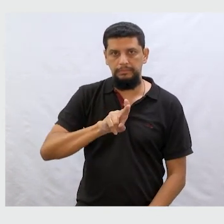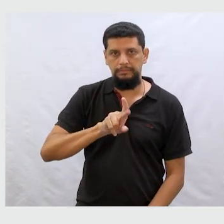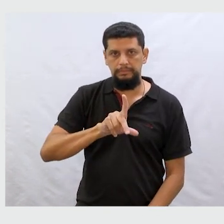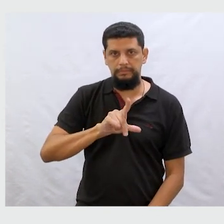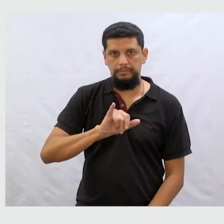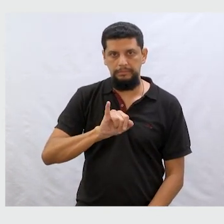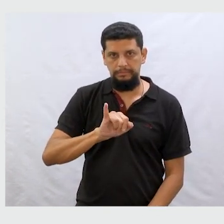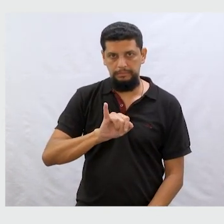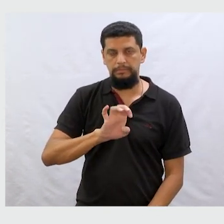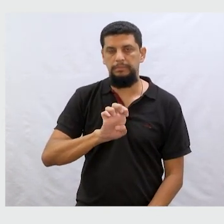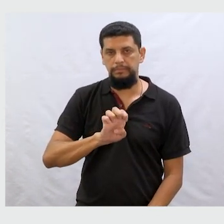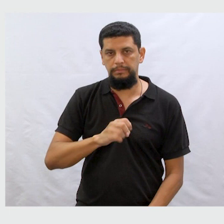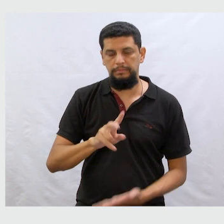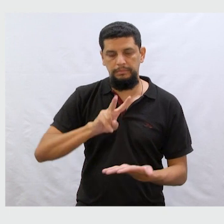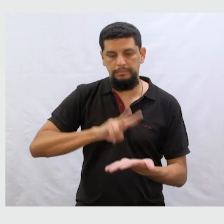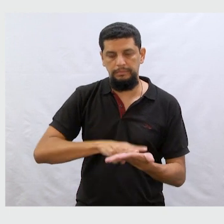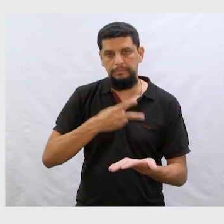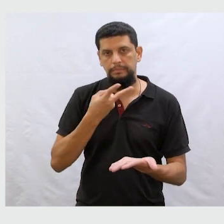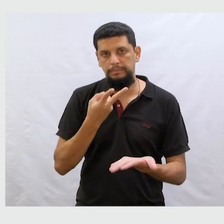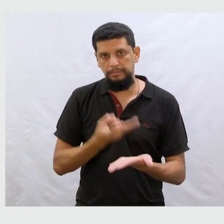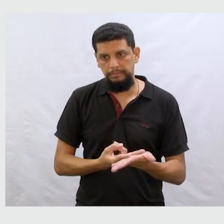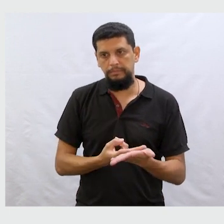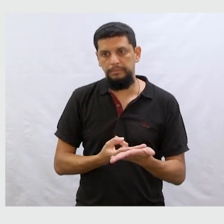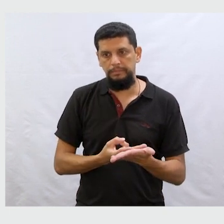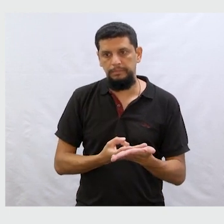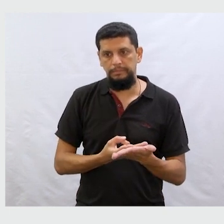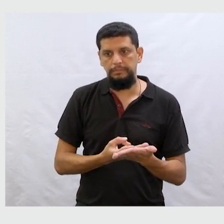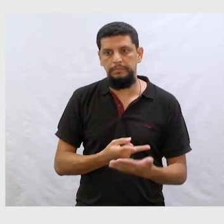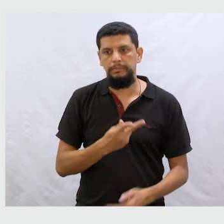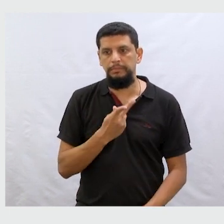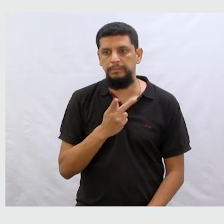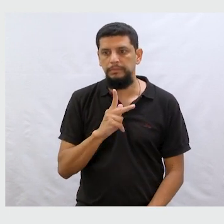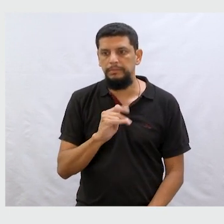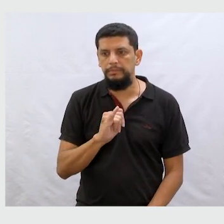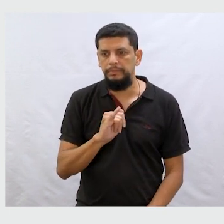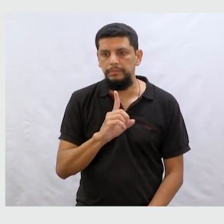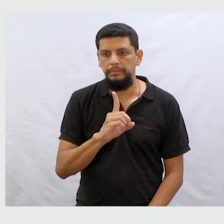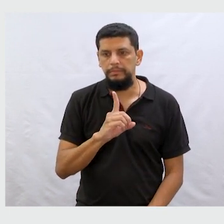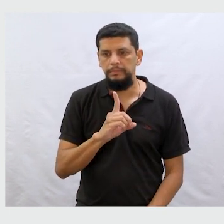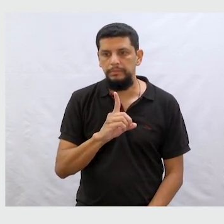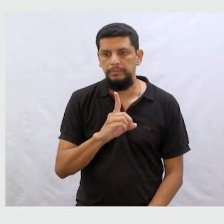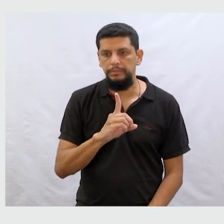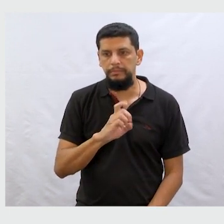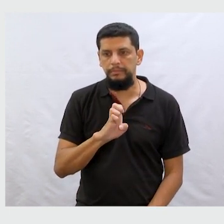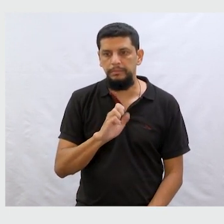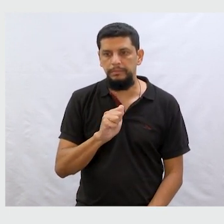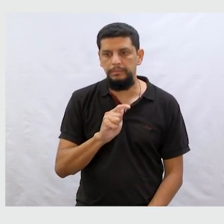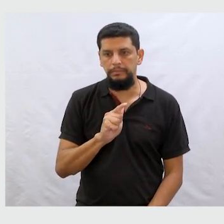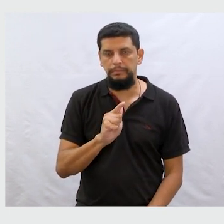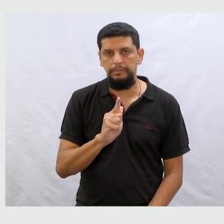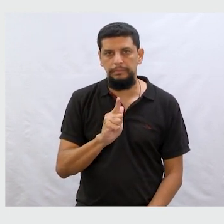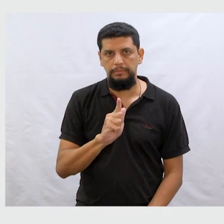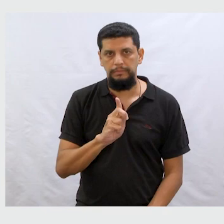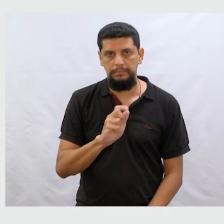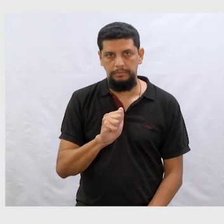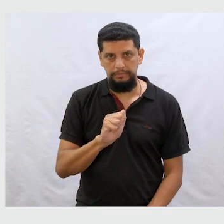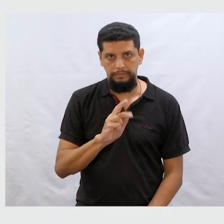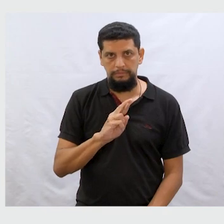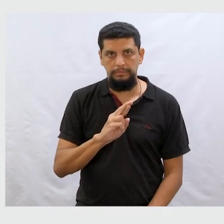Julie Downing, que vocês conheceram. A tradutora, né? A Hildegard Feist, da editora Companhia das Letrinhas.